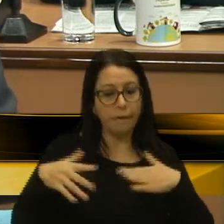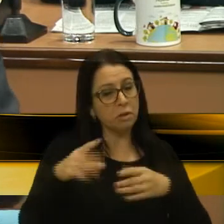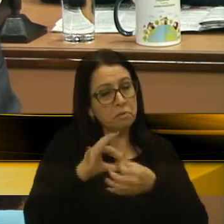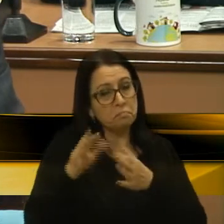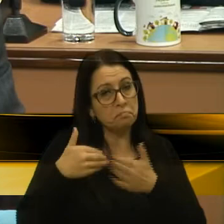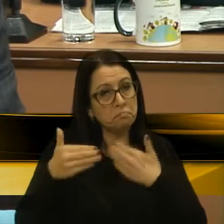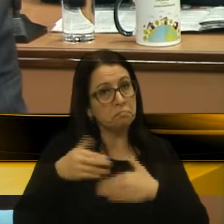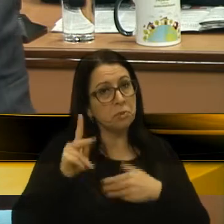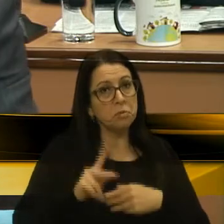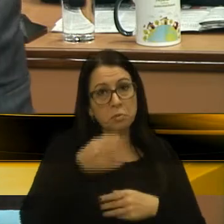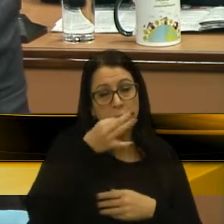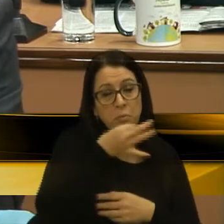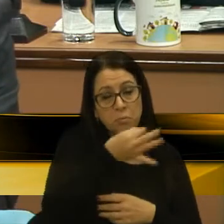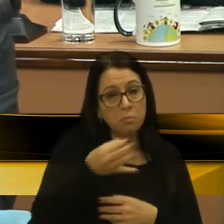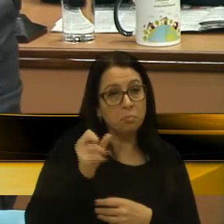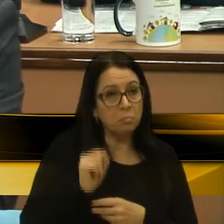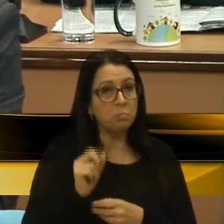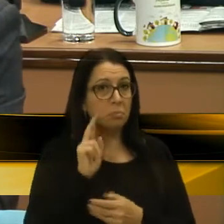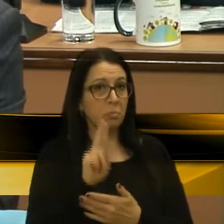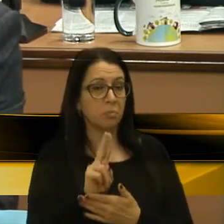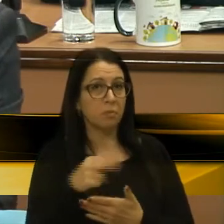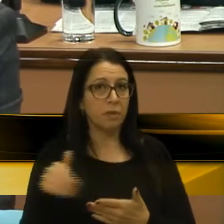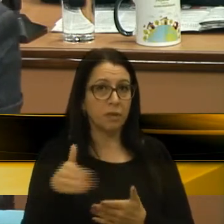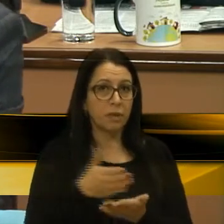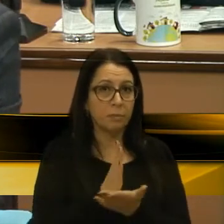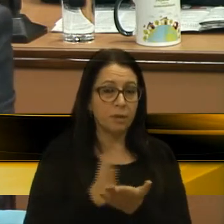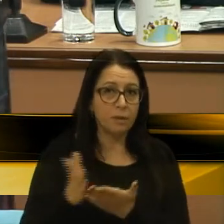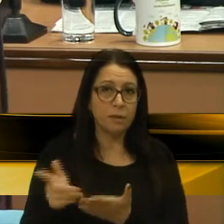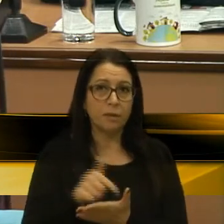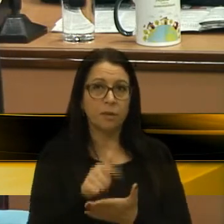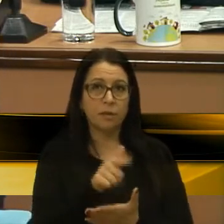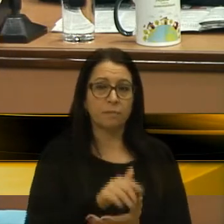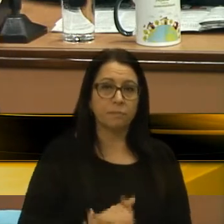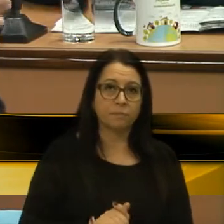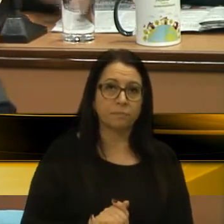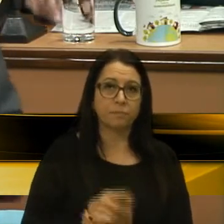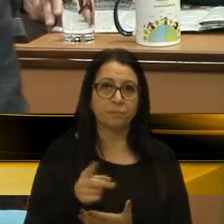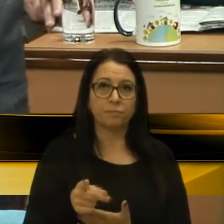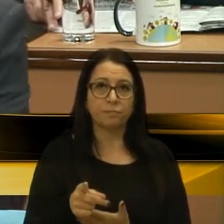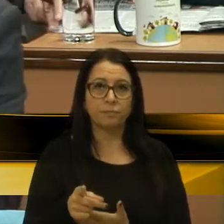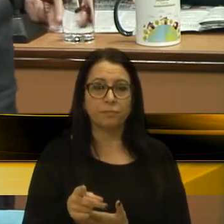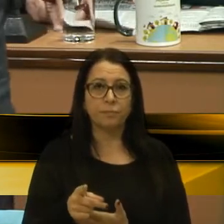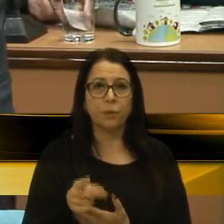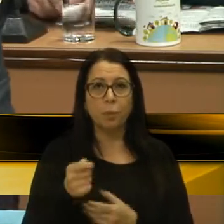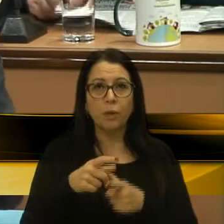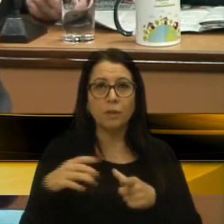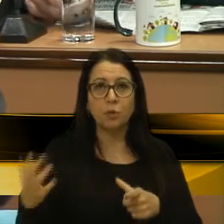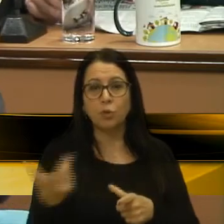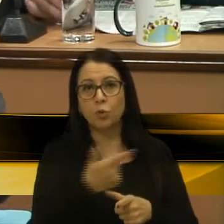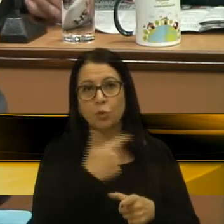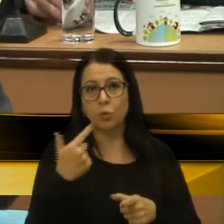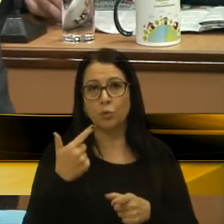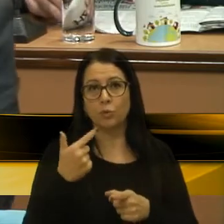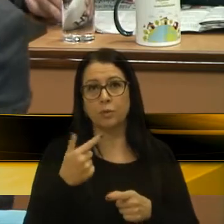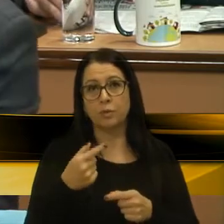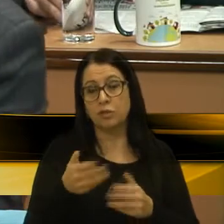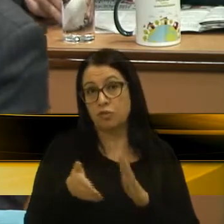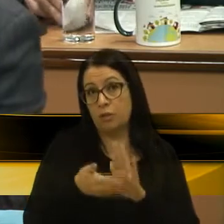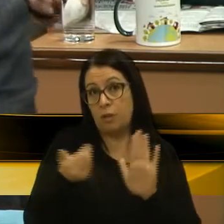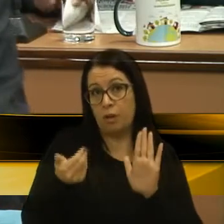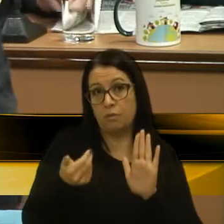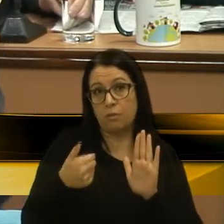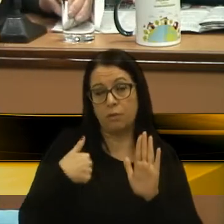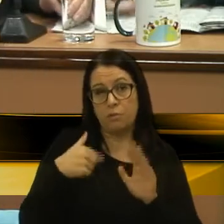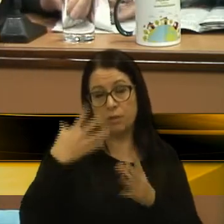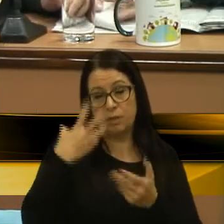entendimento, pode encaminhar de qualquer maneira. Inclusive, se os vereadores Adiló e Edson, por maioria, nessa autoria, quiserem retirar, eu me curvo, com